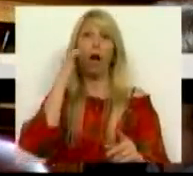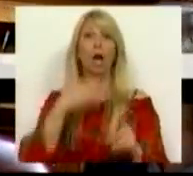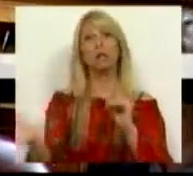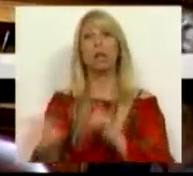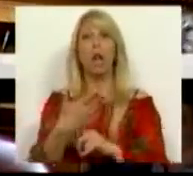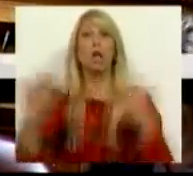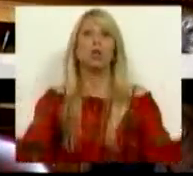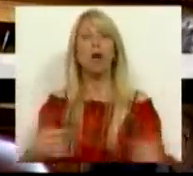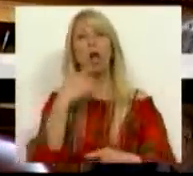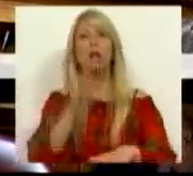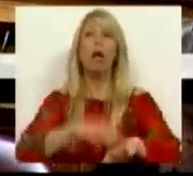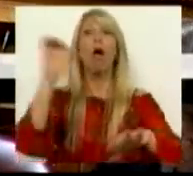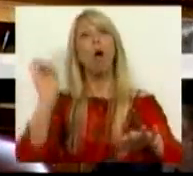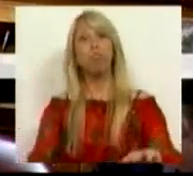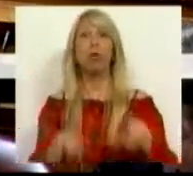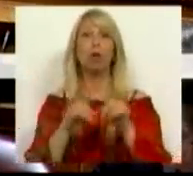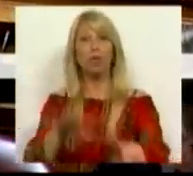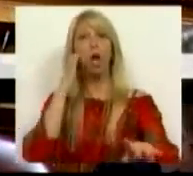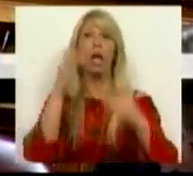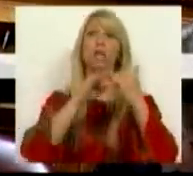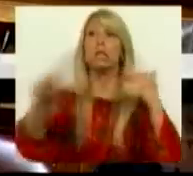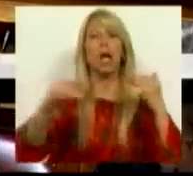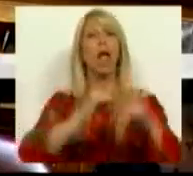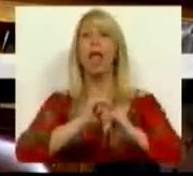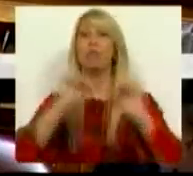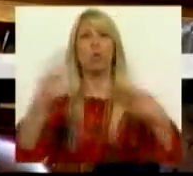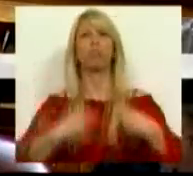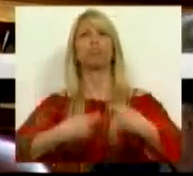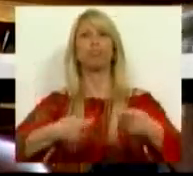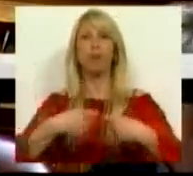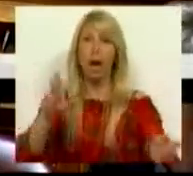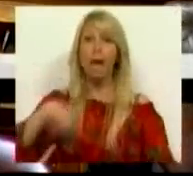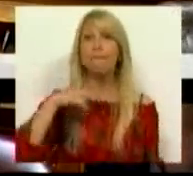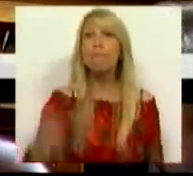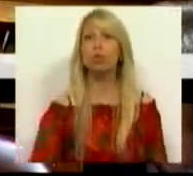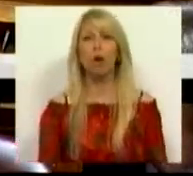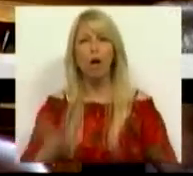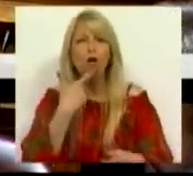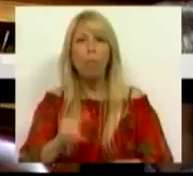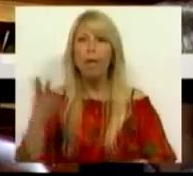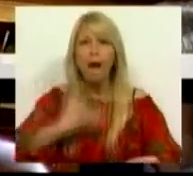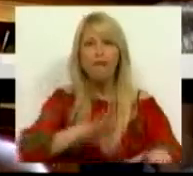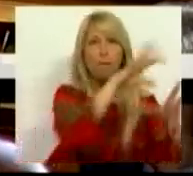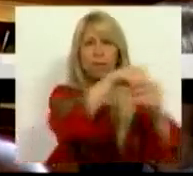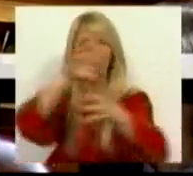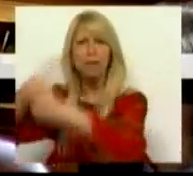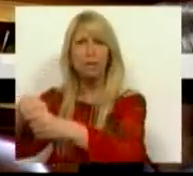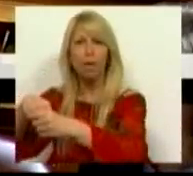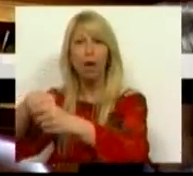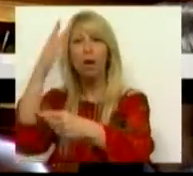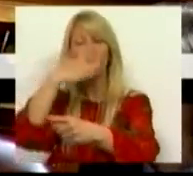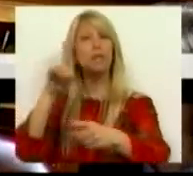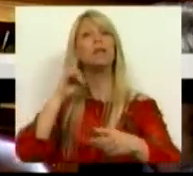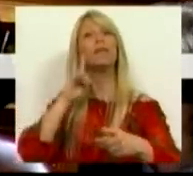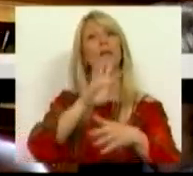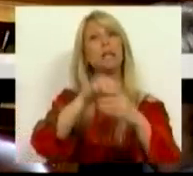insustentáveis e despesismo descontrolado em Portugal. O que não pode é pretender jogar nos dois tabuleiros. Porque se defende a primeira,